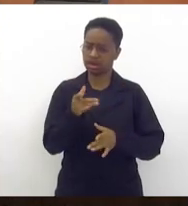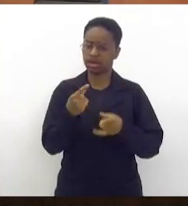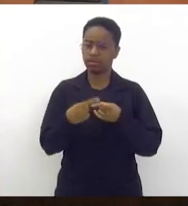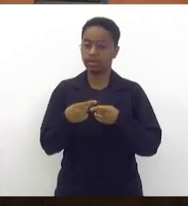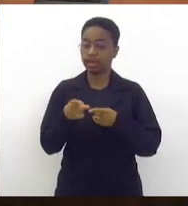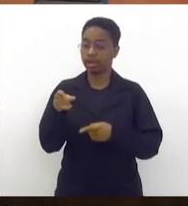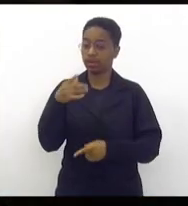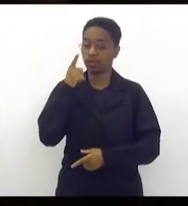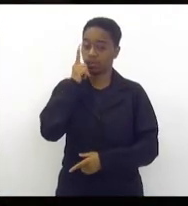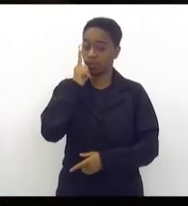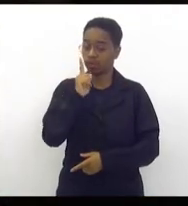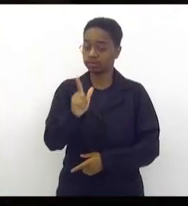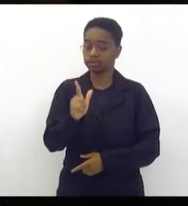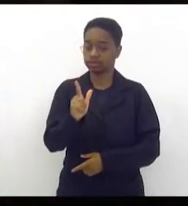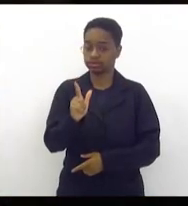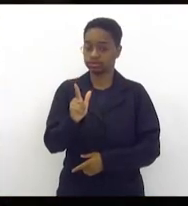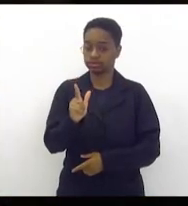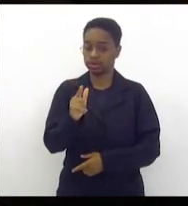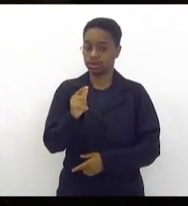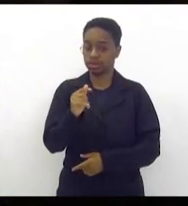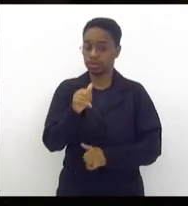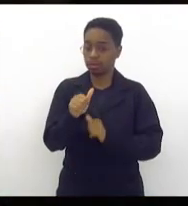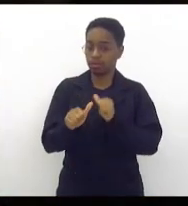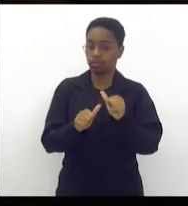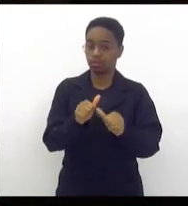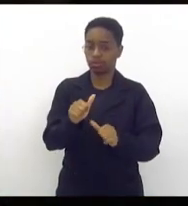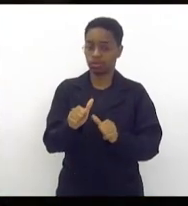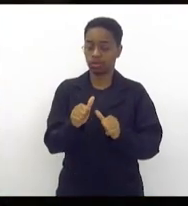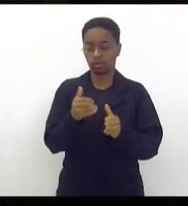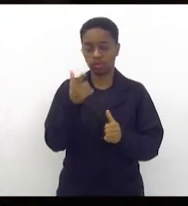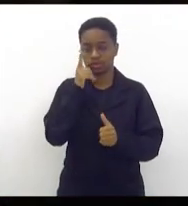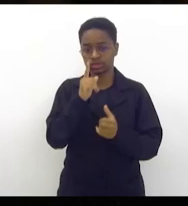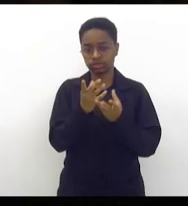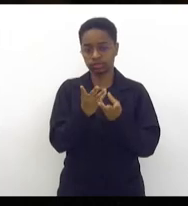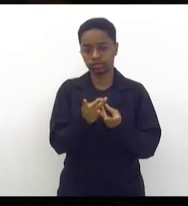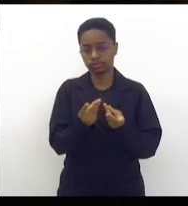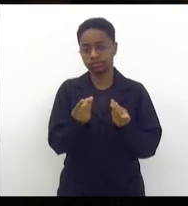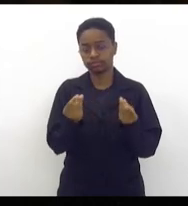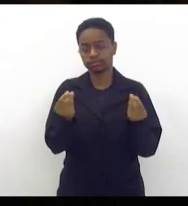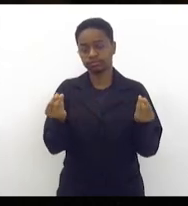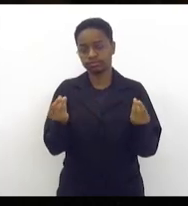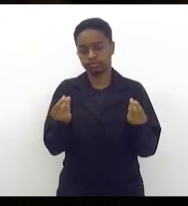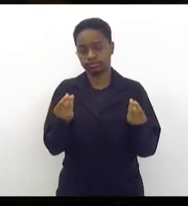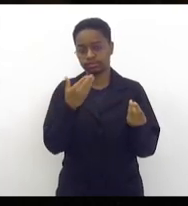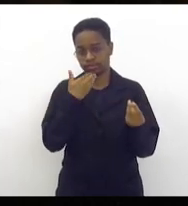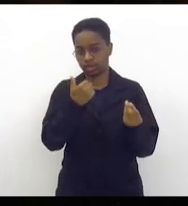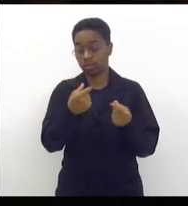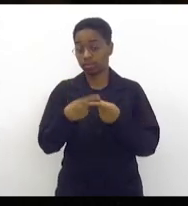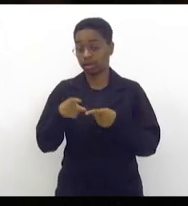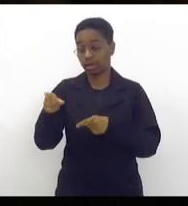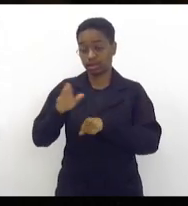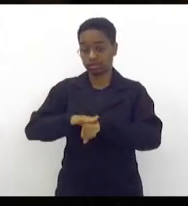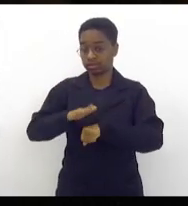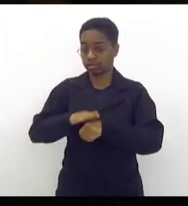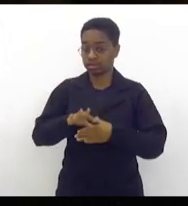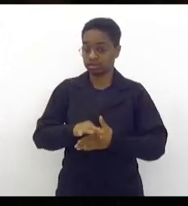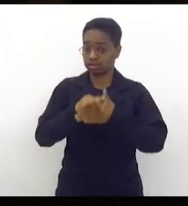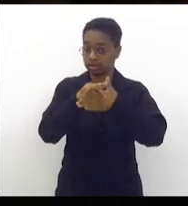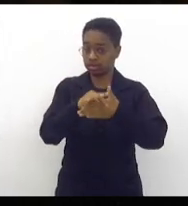conseguiu mudar esse parâmetro, suavizou um pouco. e foi o movimento que ele liderou.